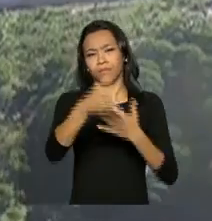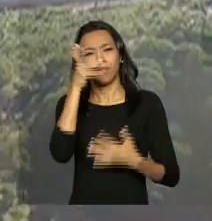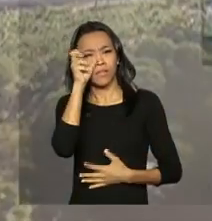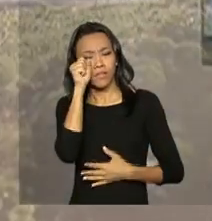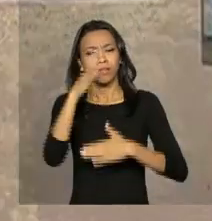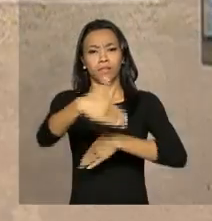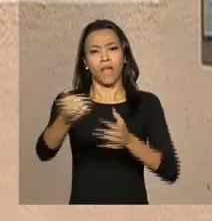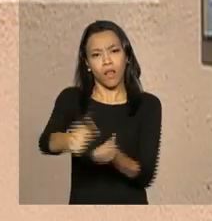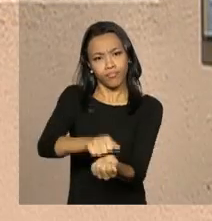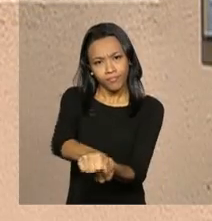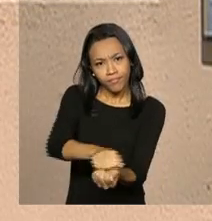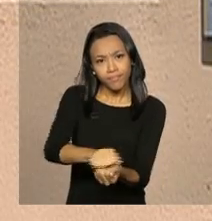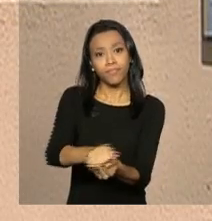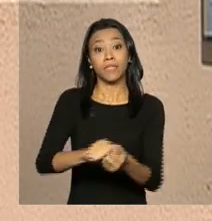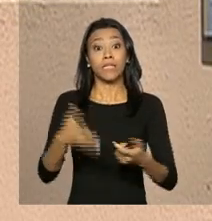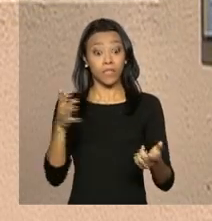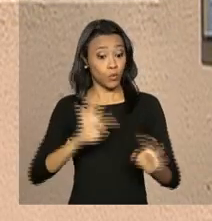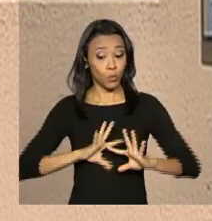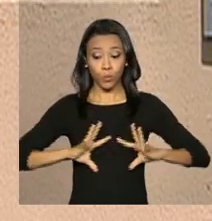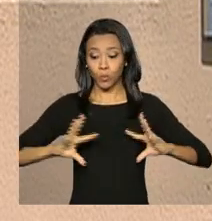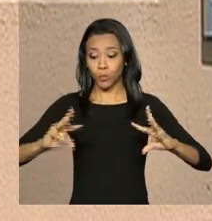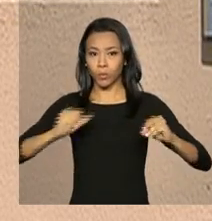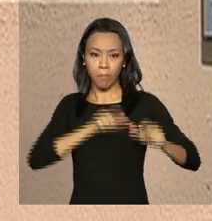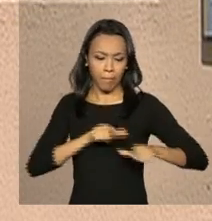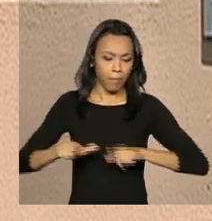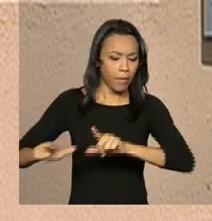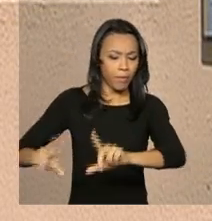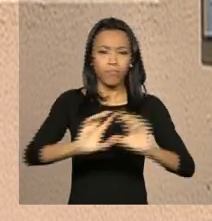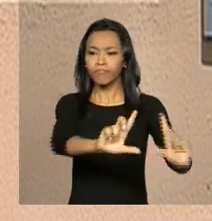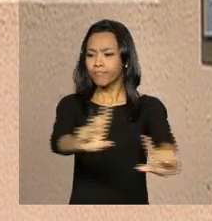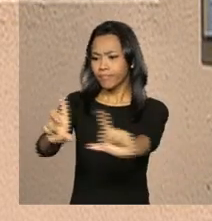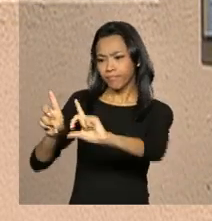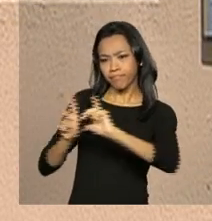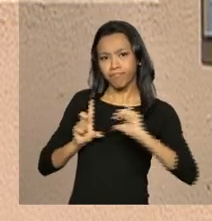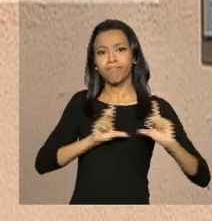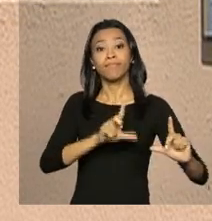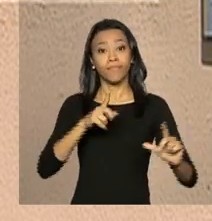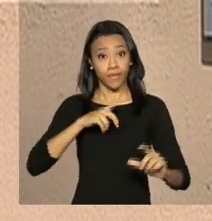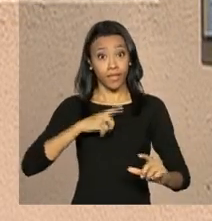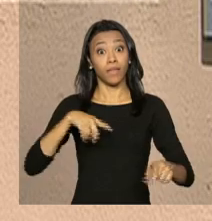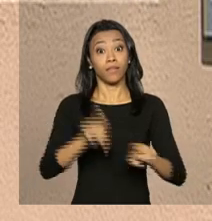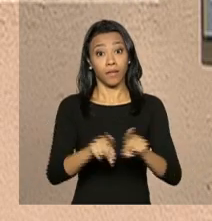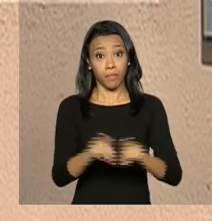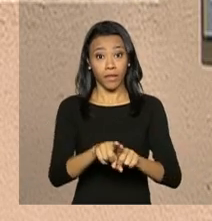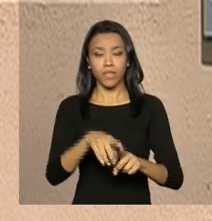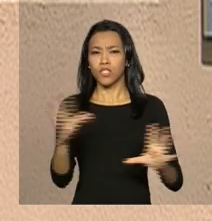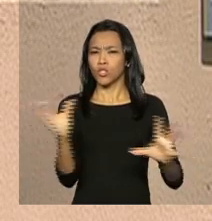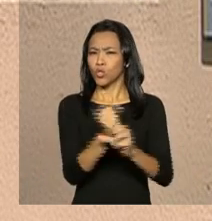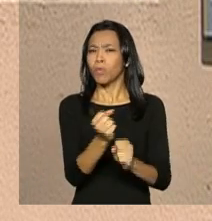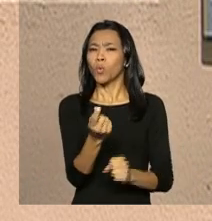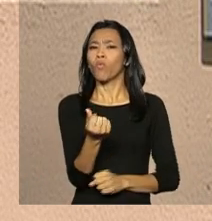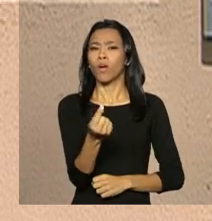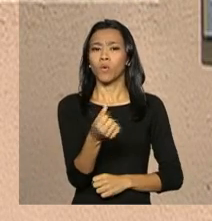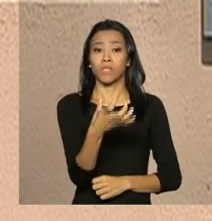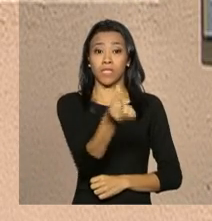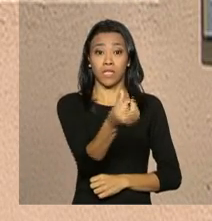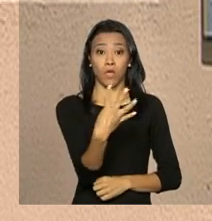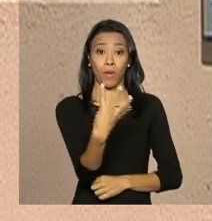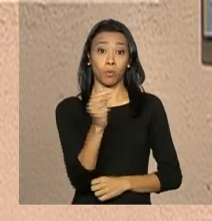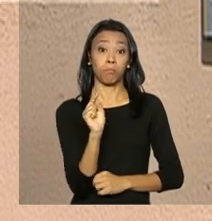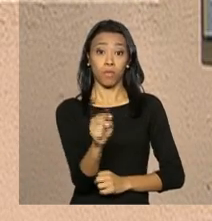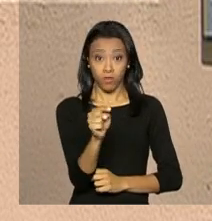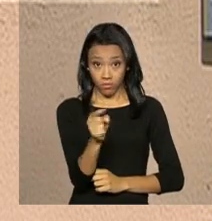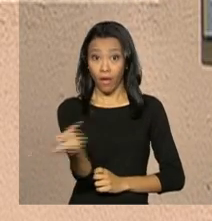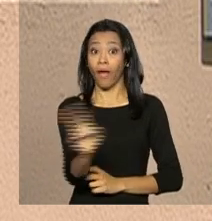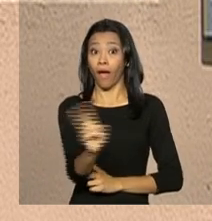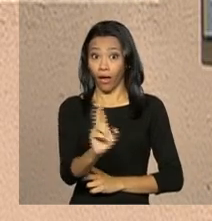área de serviço e pisos cerâmicos em todos os ambientes. Cada imóvel está avaliado em 64 mil reais, mas cerca de